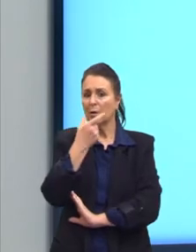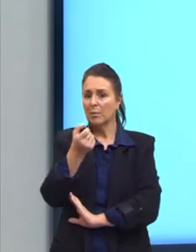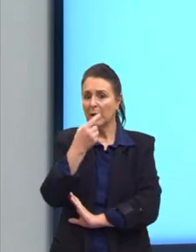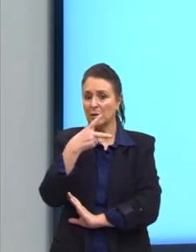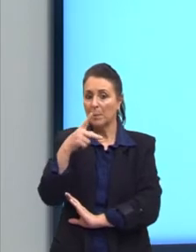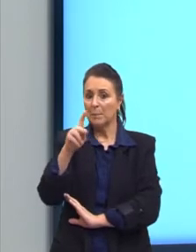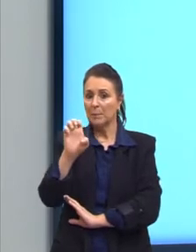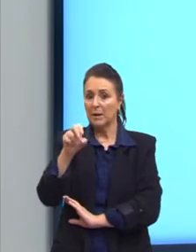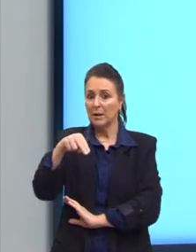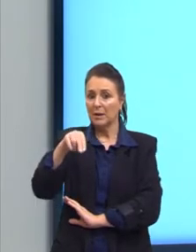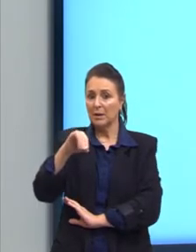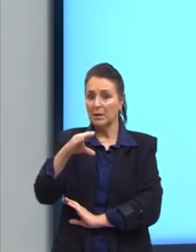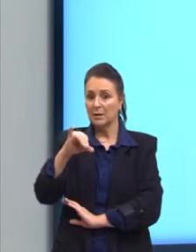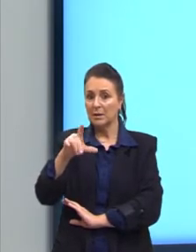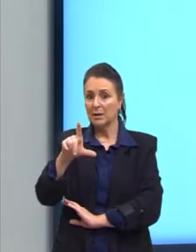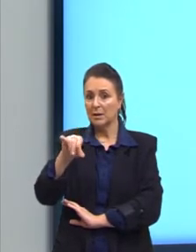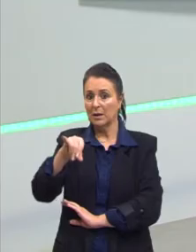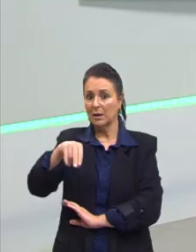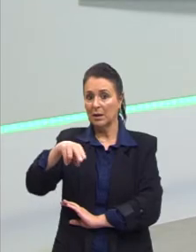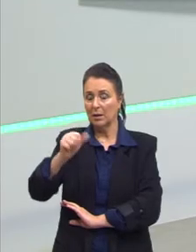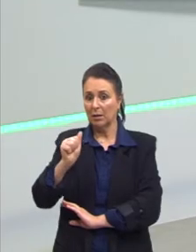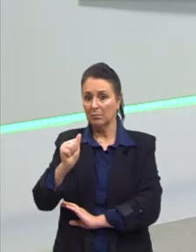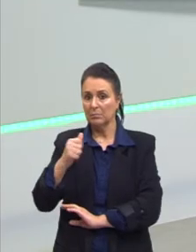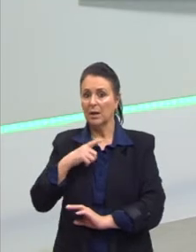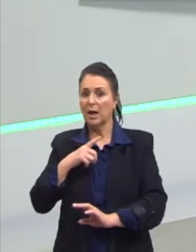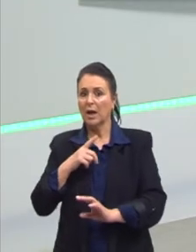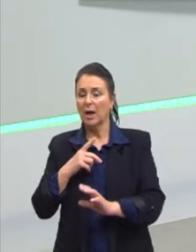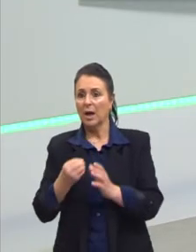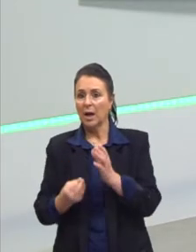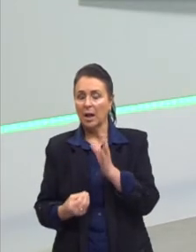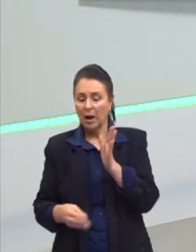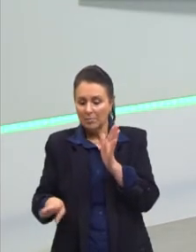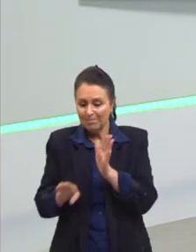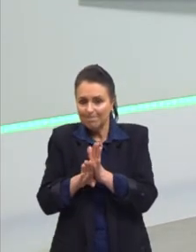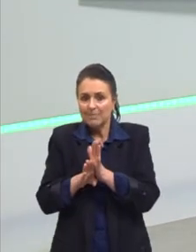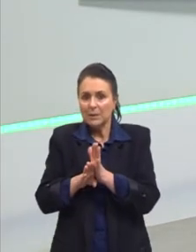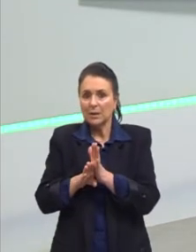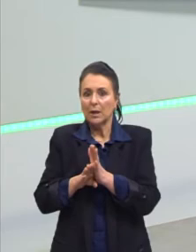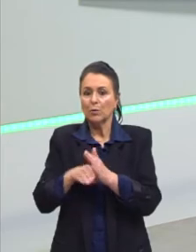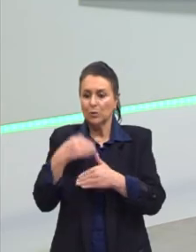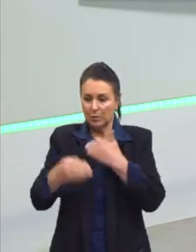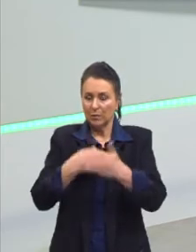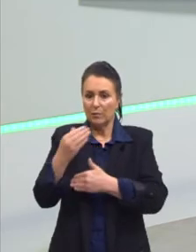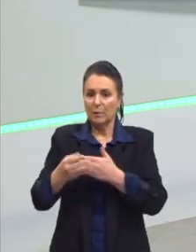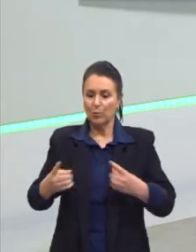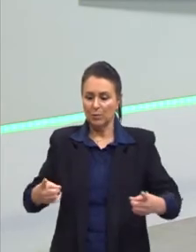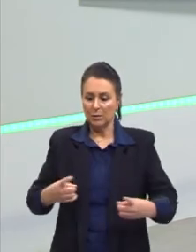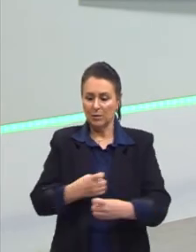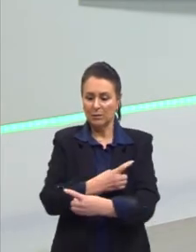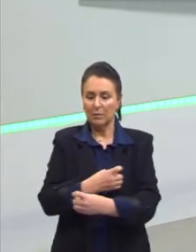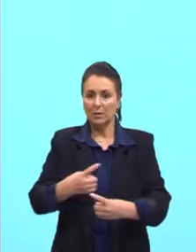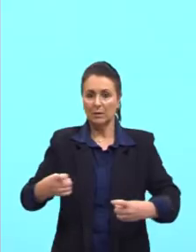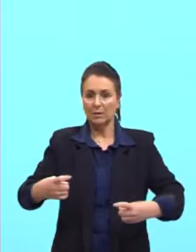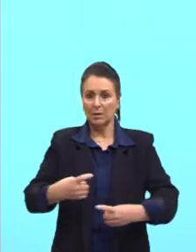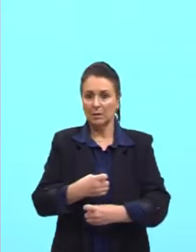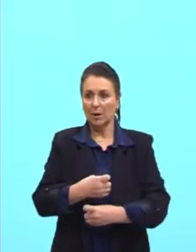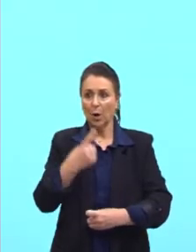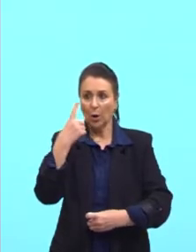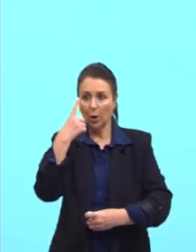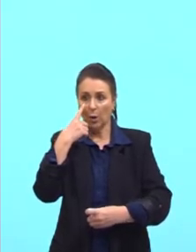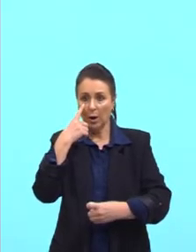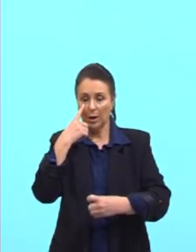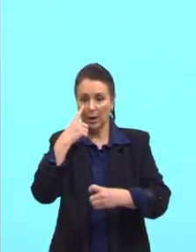penicilina. Ela inibe o crescimento, então, das bactérias. Está vendo aqui que ao redor do